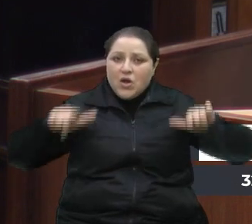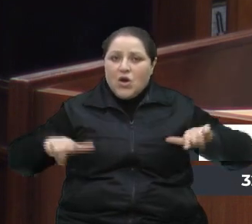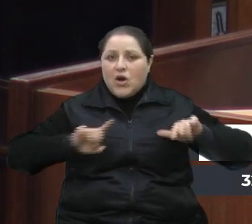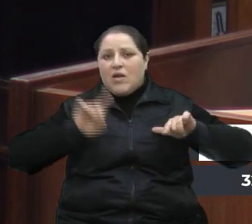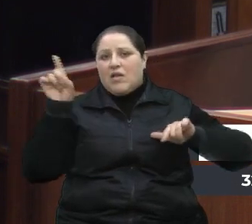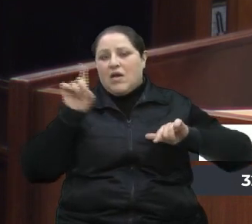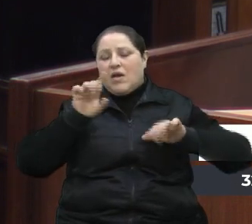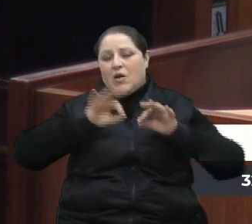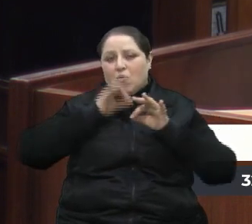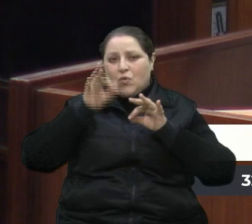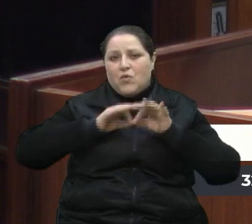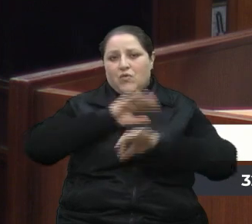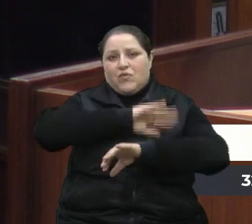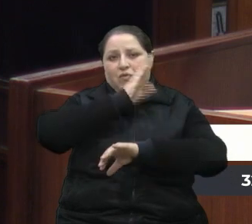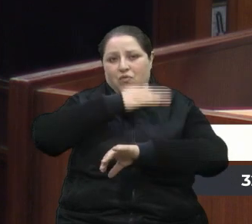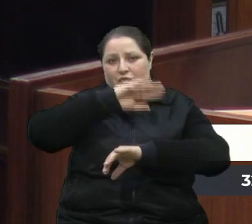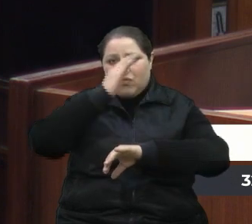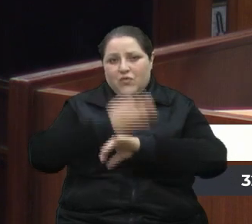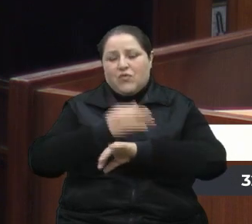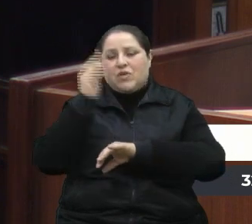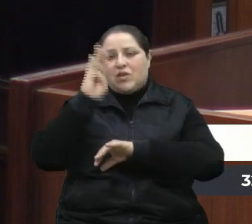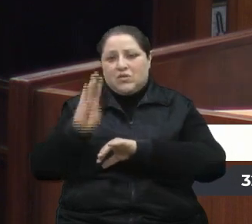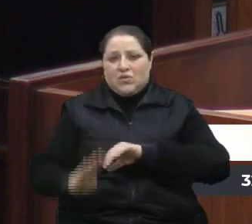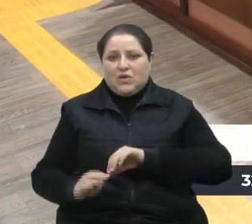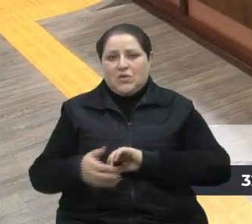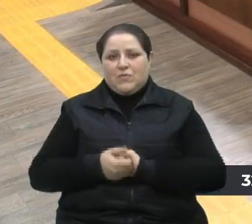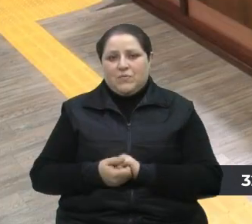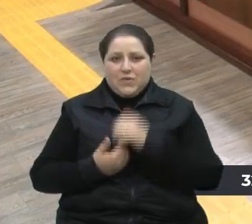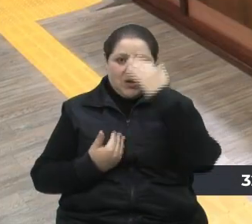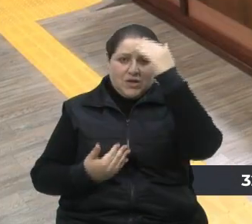da Festa Uva durante a Festa Nacional da Uva. Obrigado, presidente. Obrigado, cara.